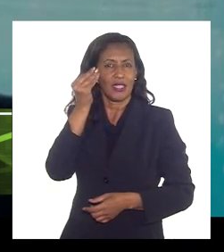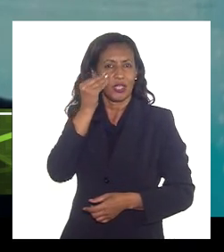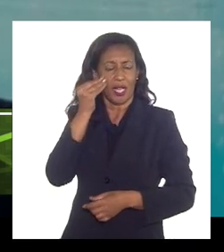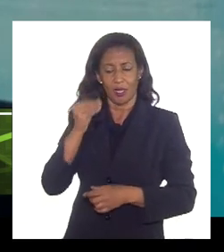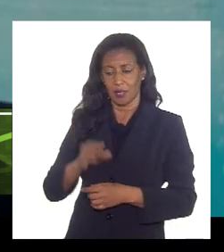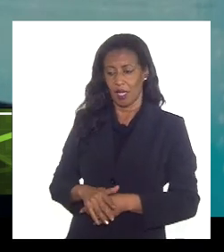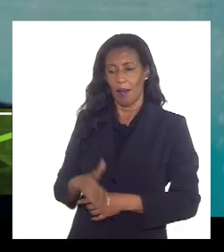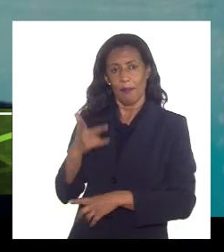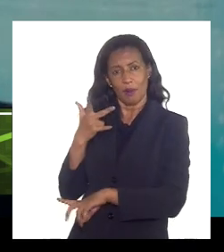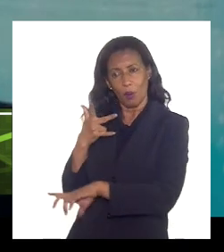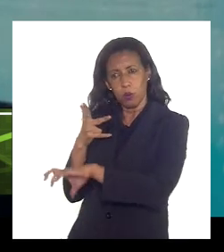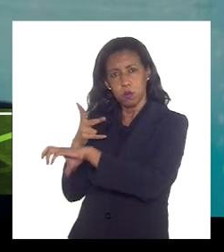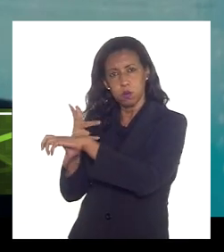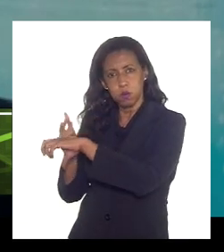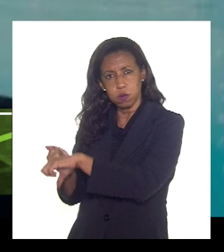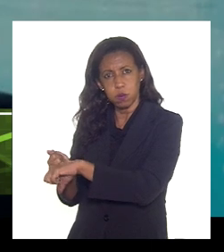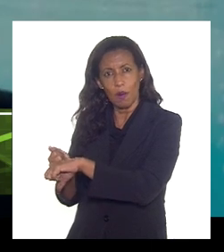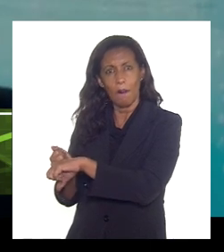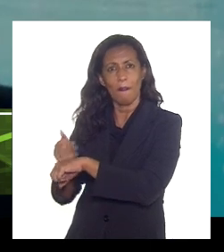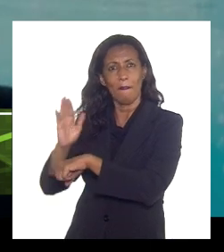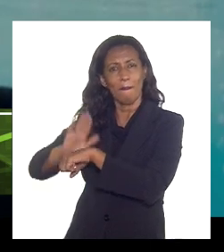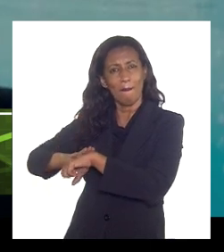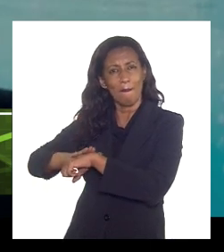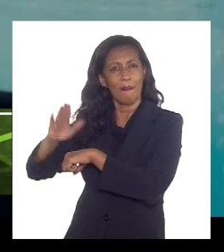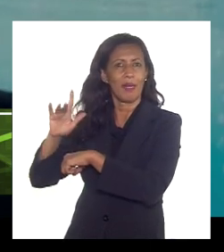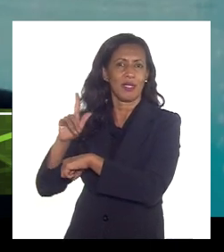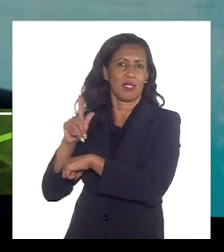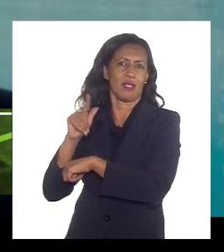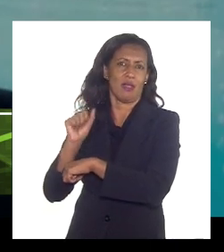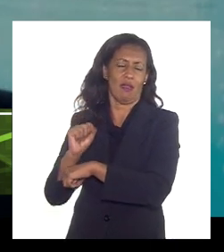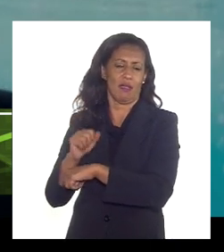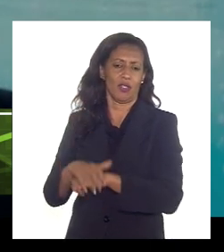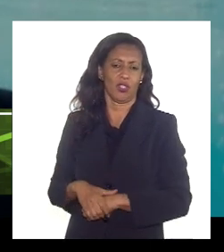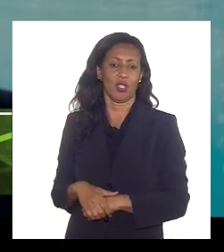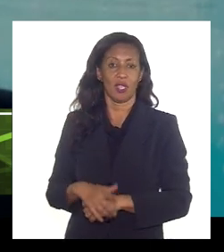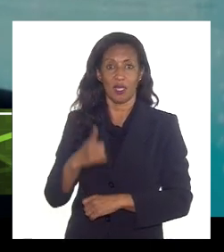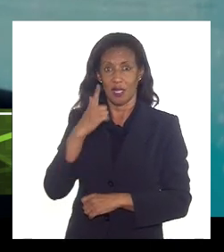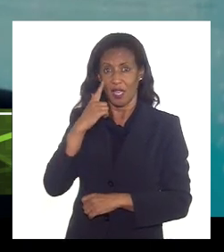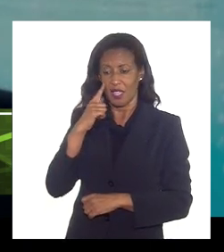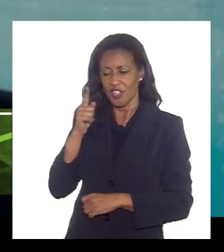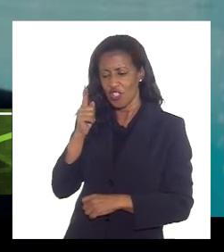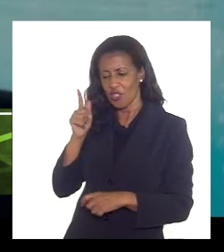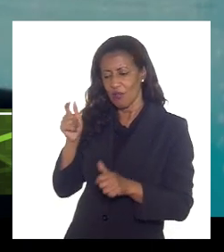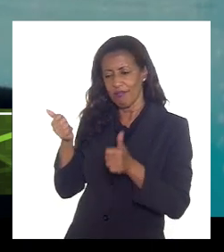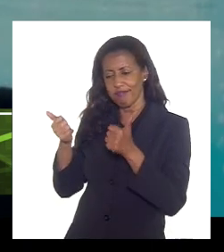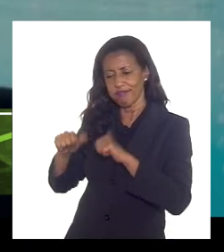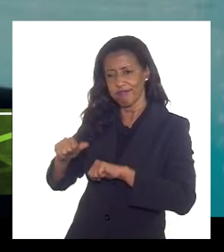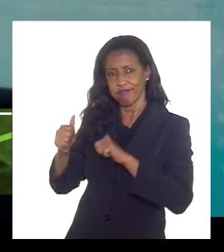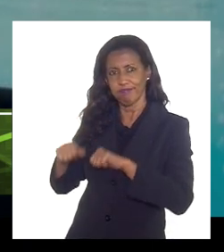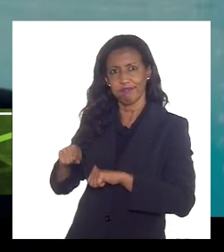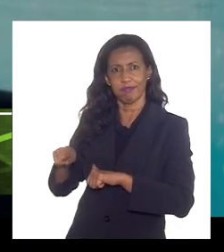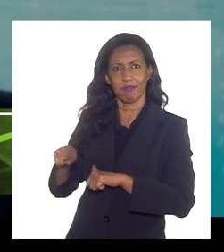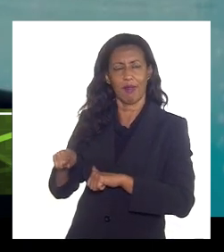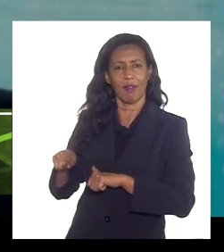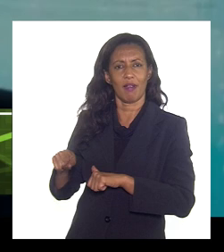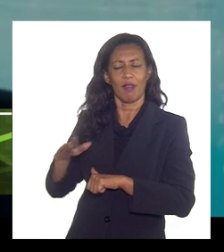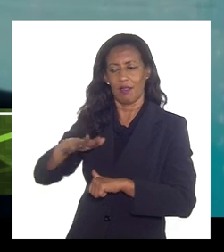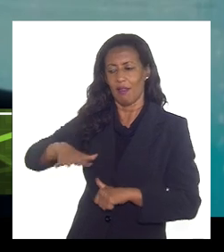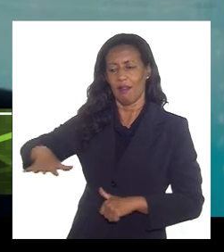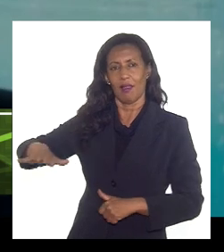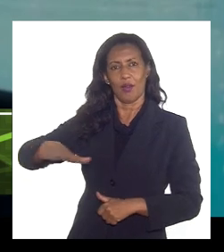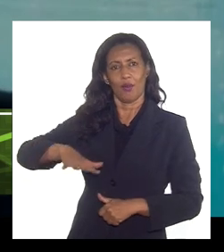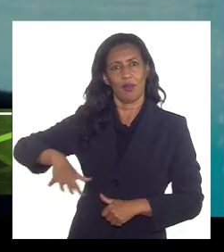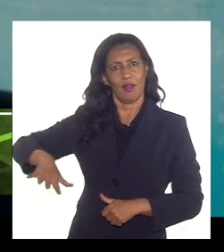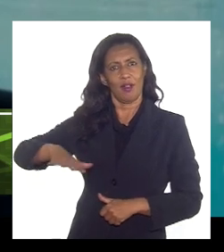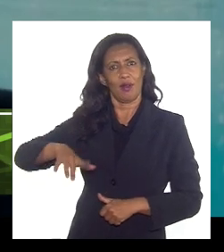reinjeção um pouco mais plena de gás e aí a gente observa com dados de campo que a gente